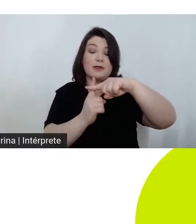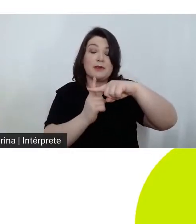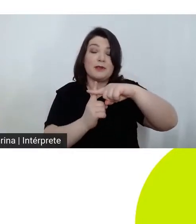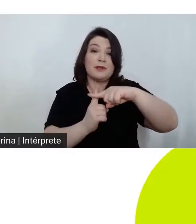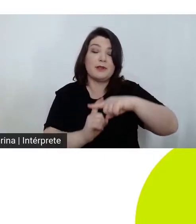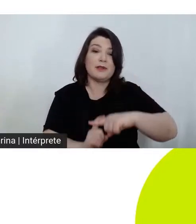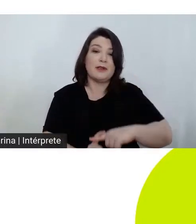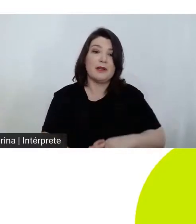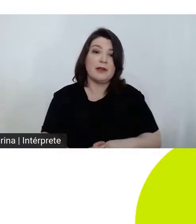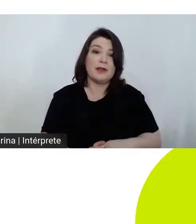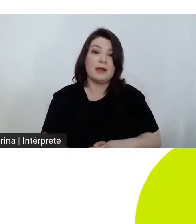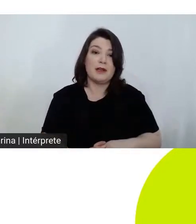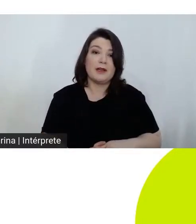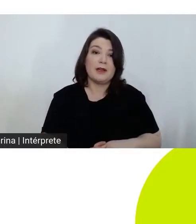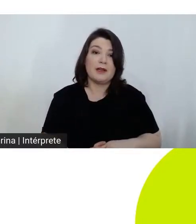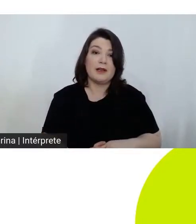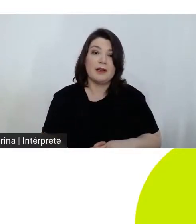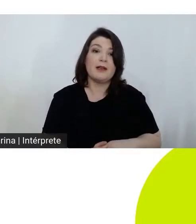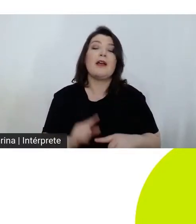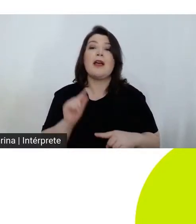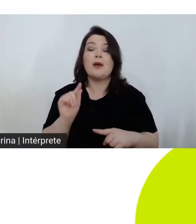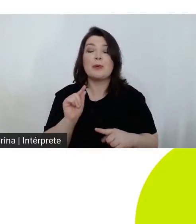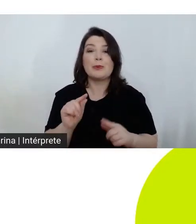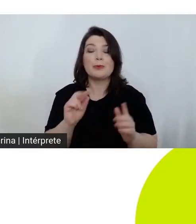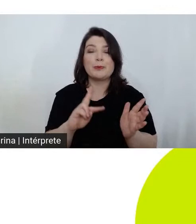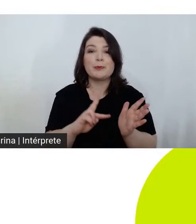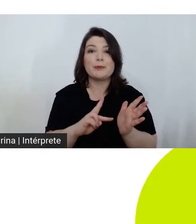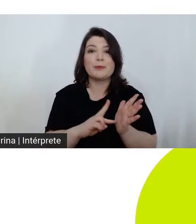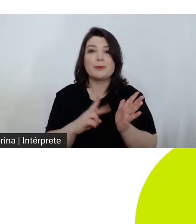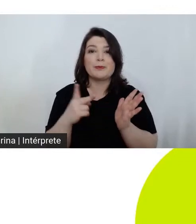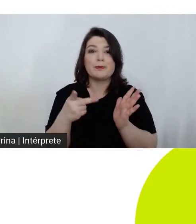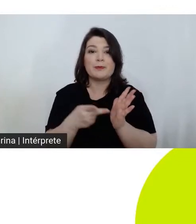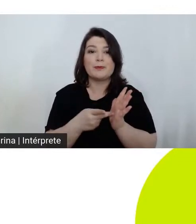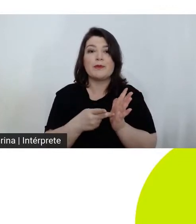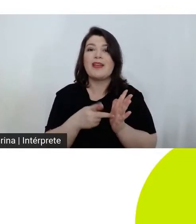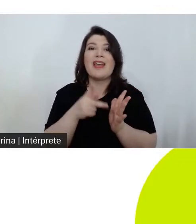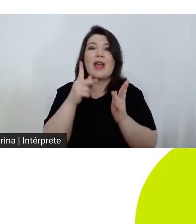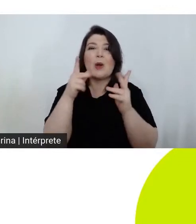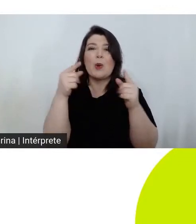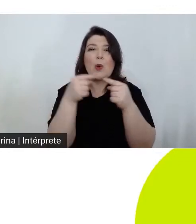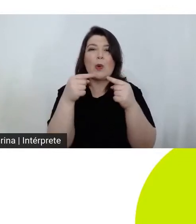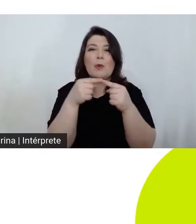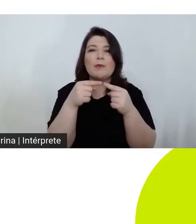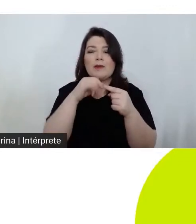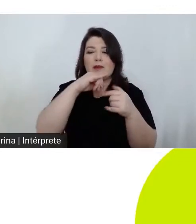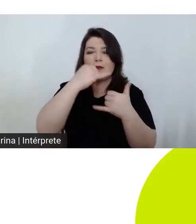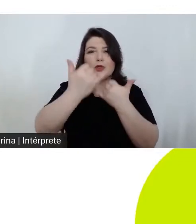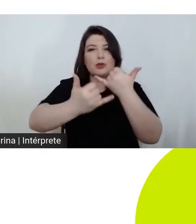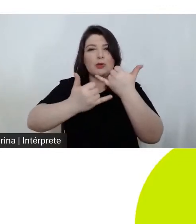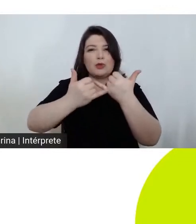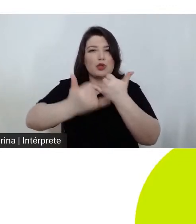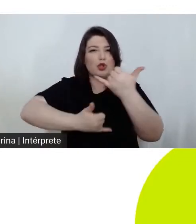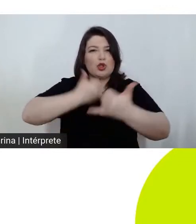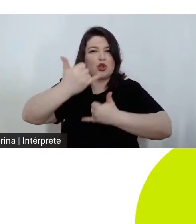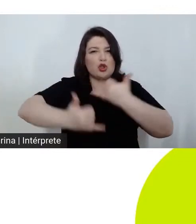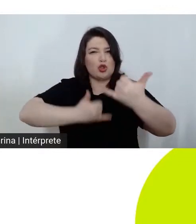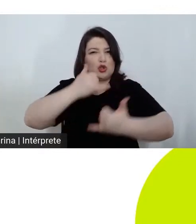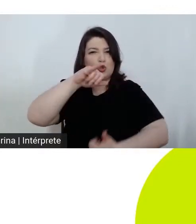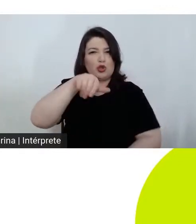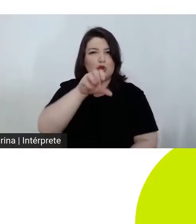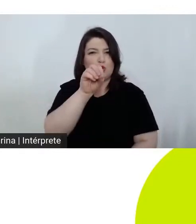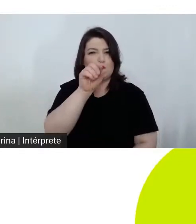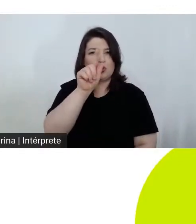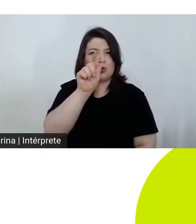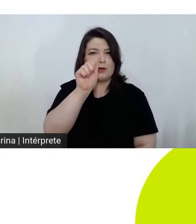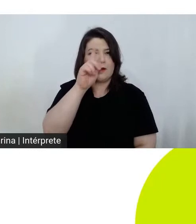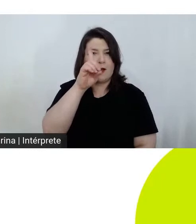a mais perfeita definição do que é um jogador porque o que é curioso no jogador é